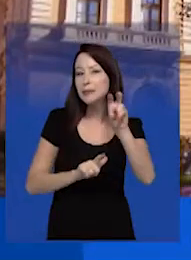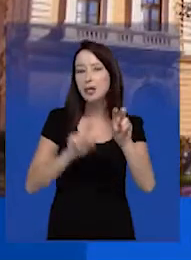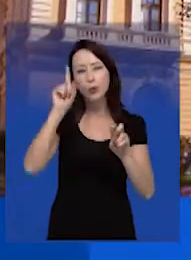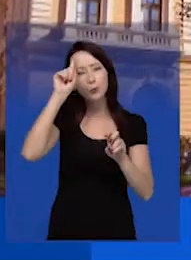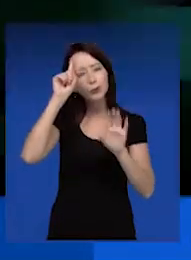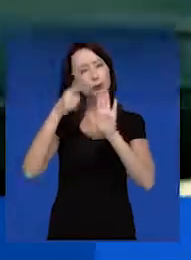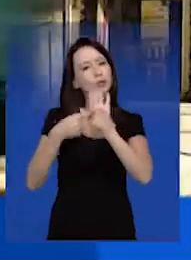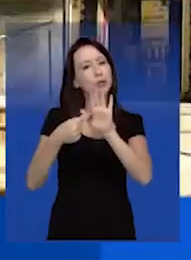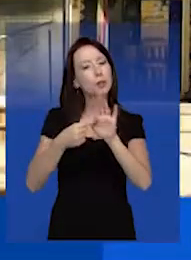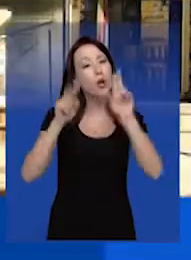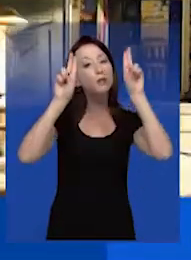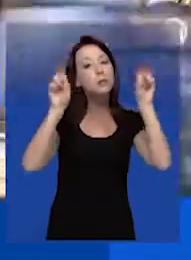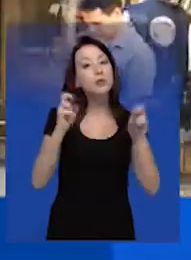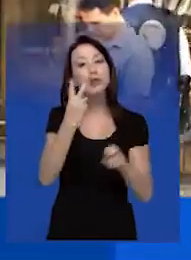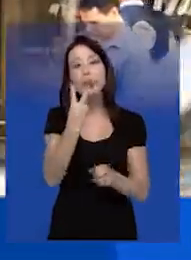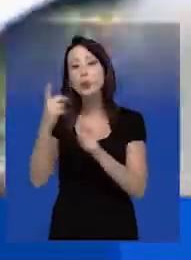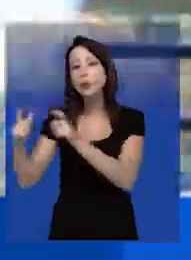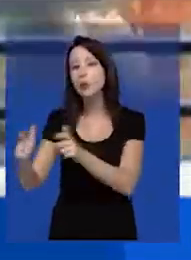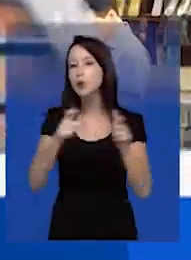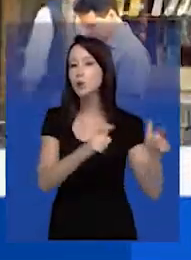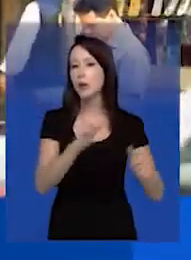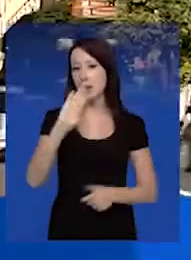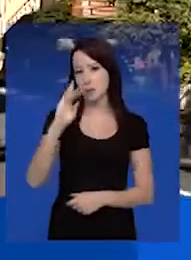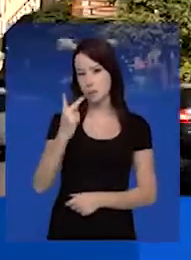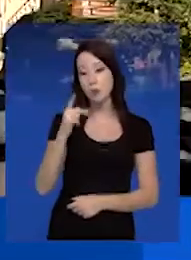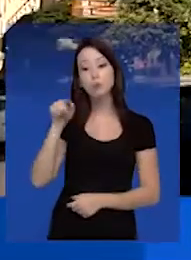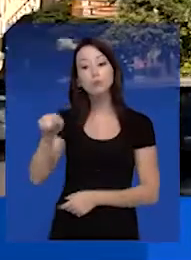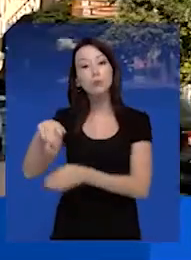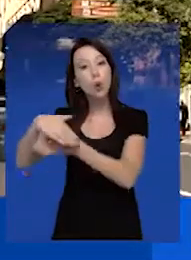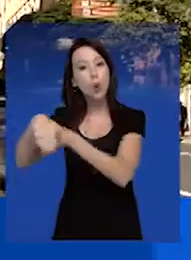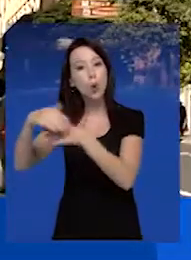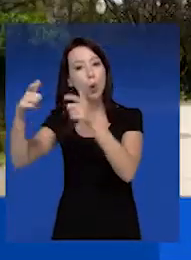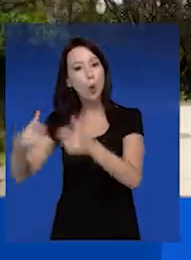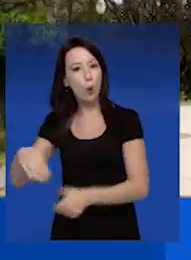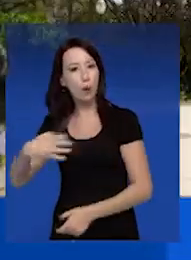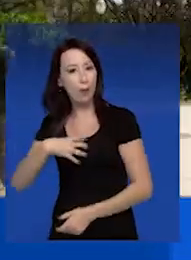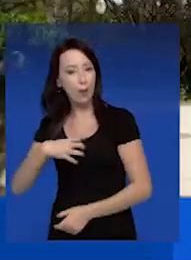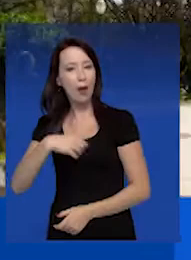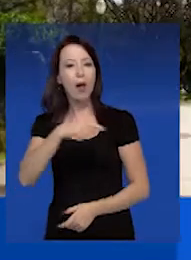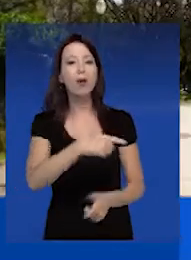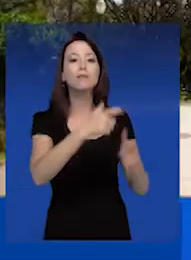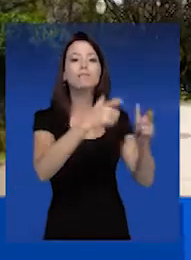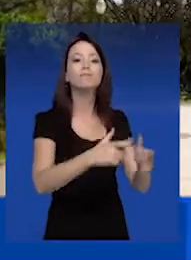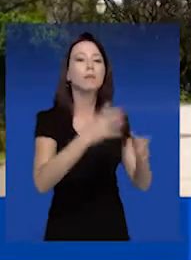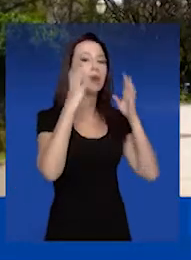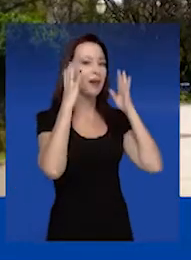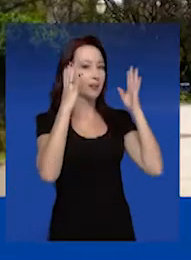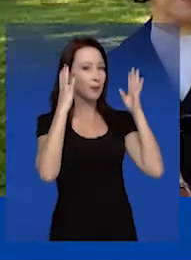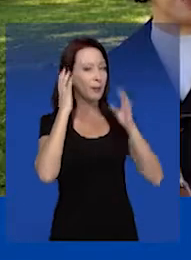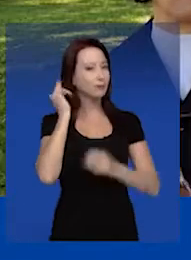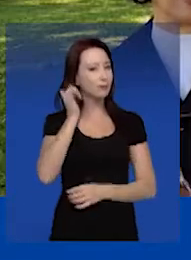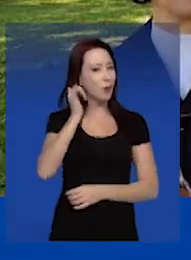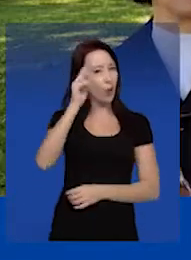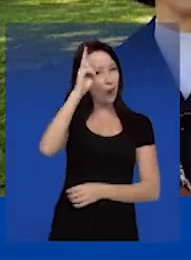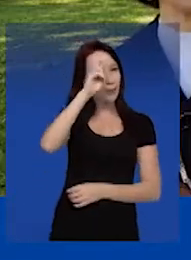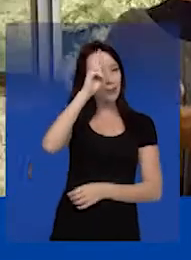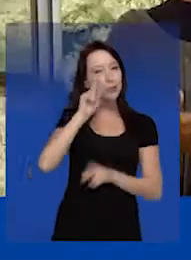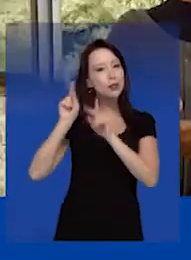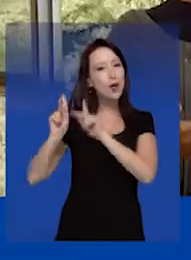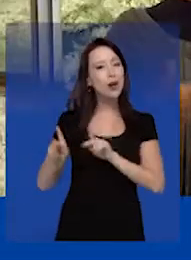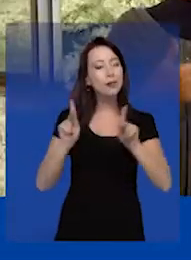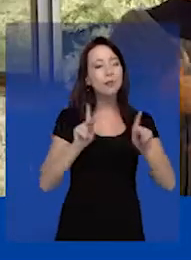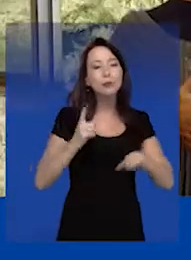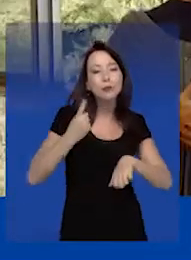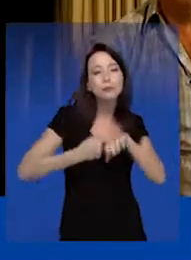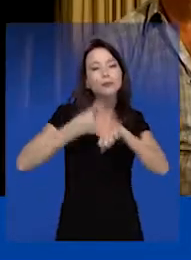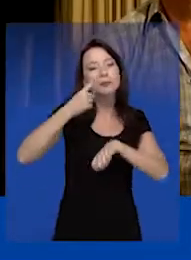programas sobre dois símbolos de Belo Horizonte. A Rua da Bahia e a Praça da Liberdade. A história contada por quem